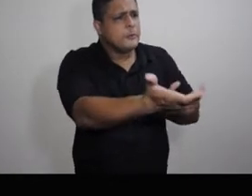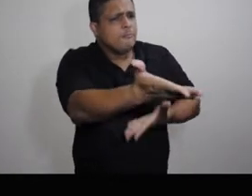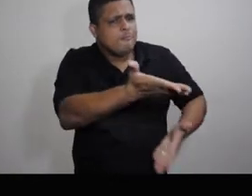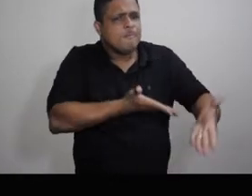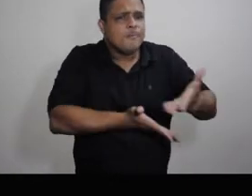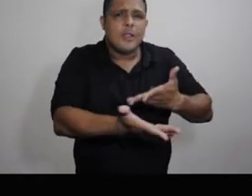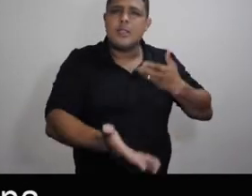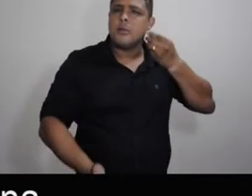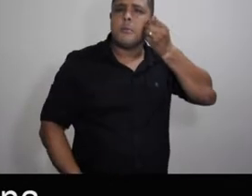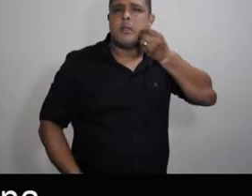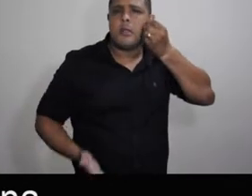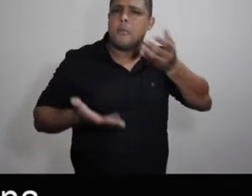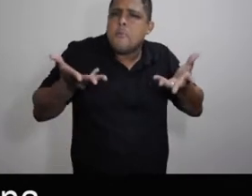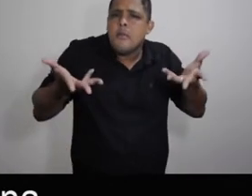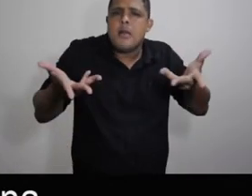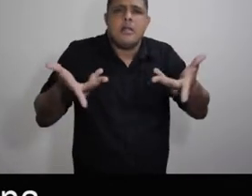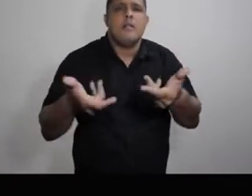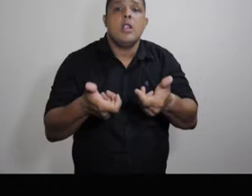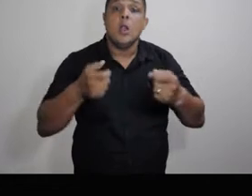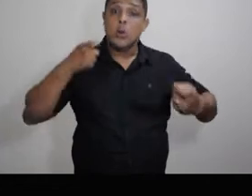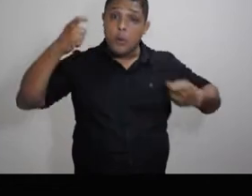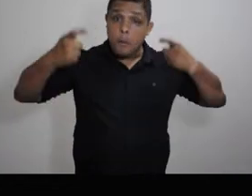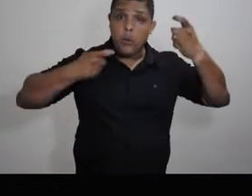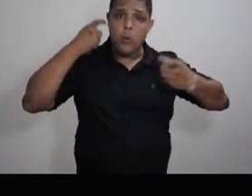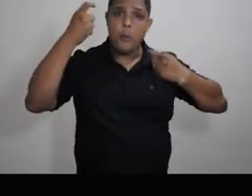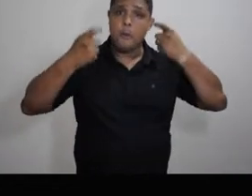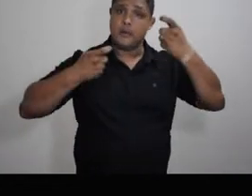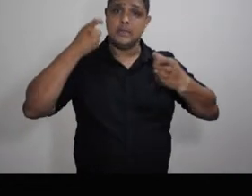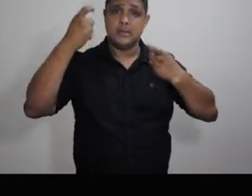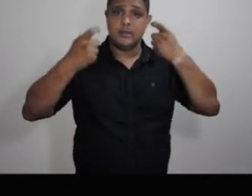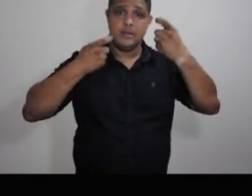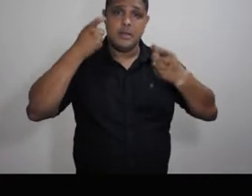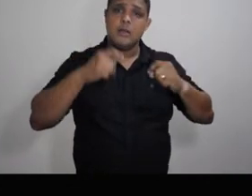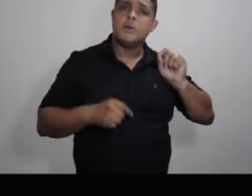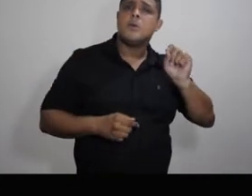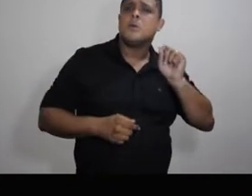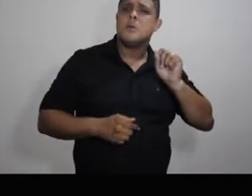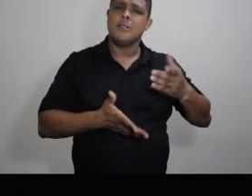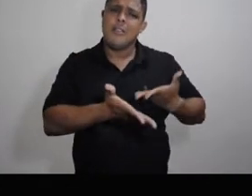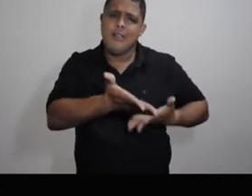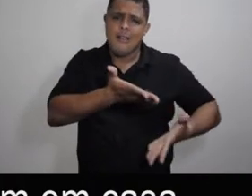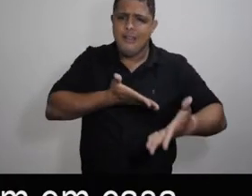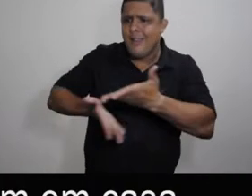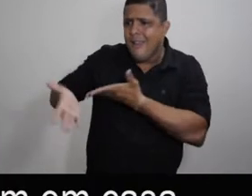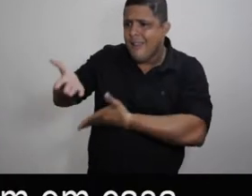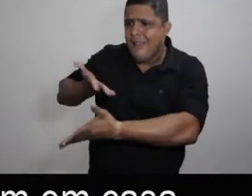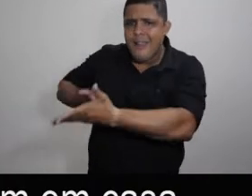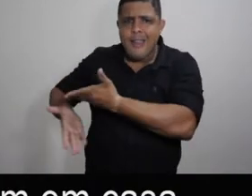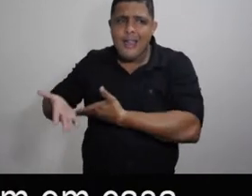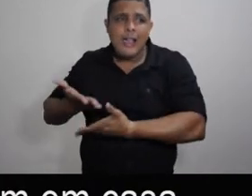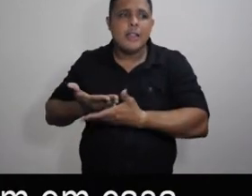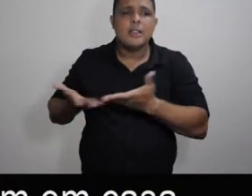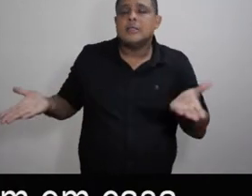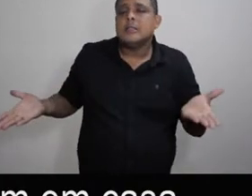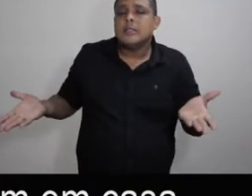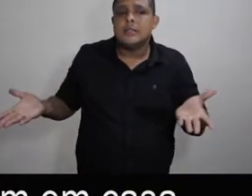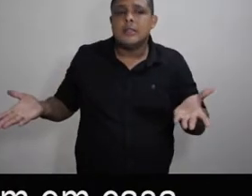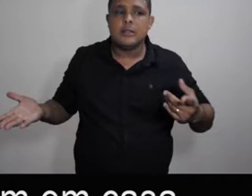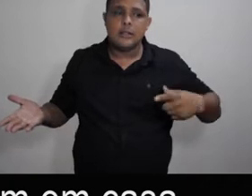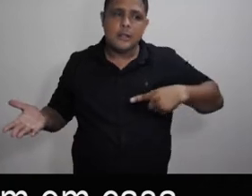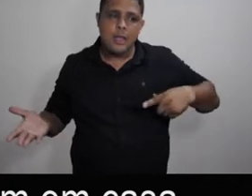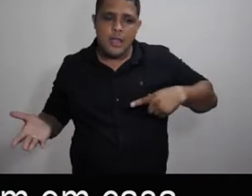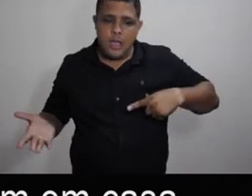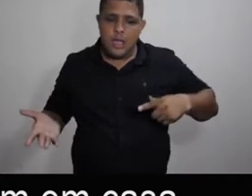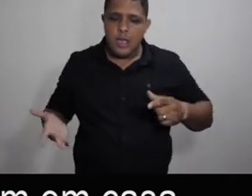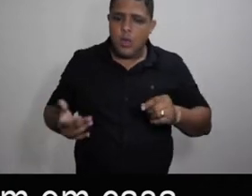apoio à outra e tem sido uma experiência bem bacana, porque a nossa preocupação num primeiro momento é de trocar dicas com